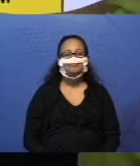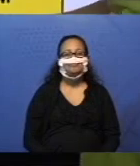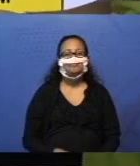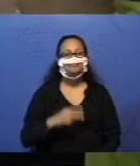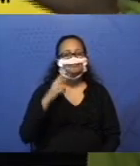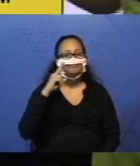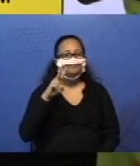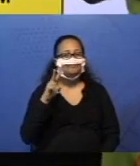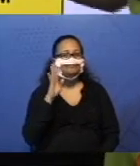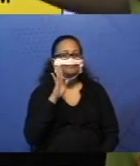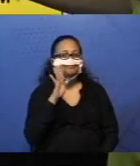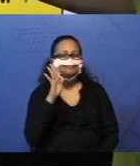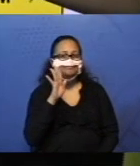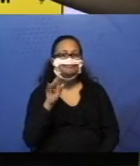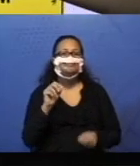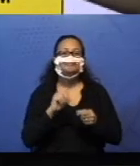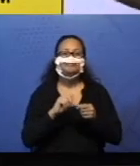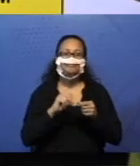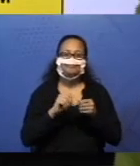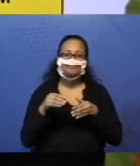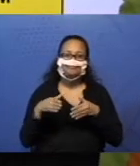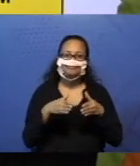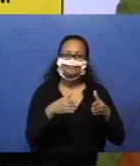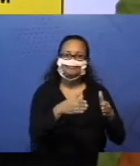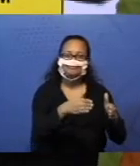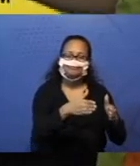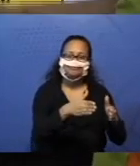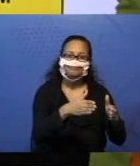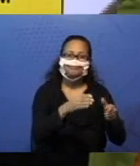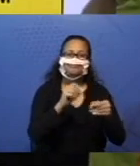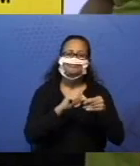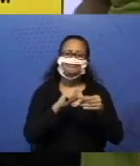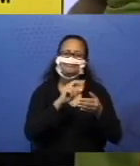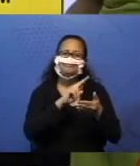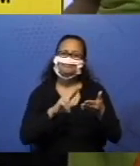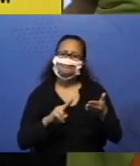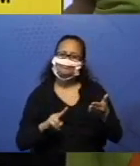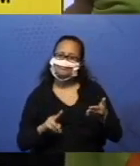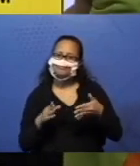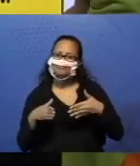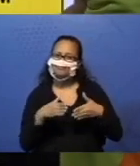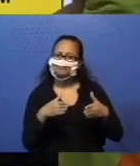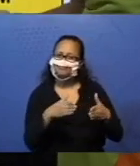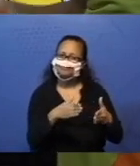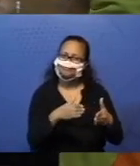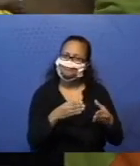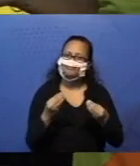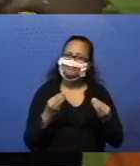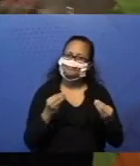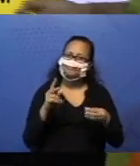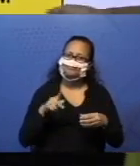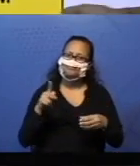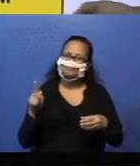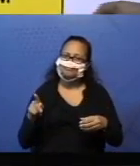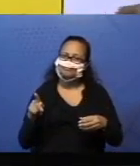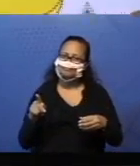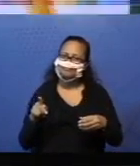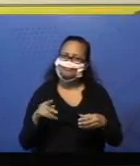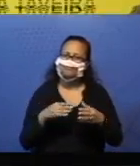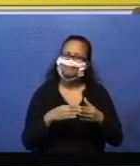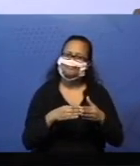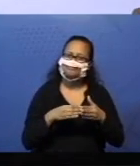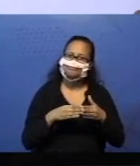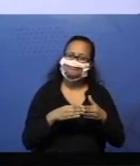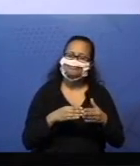Olha que legal. Ela fez o trajeto e fez o desenho do trajeto, como a professora pediu. Muito bem.